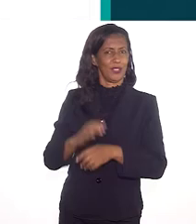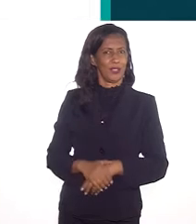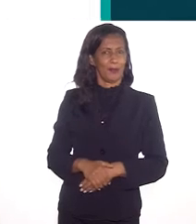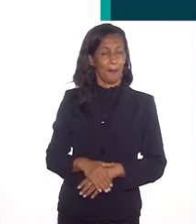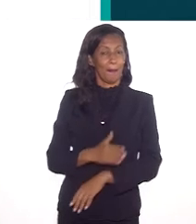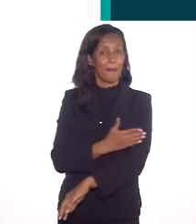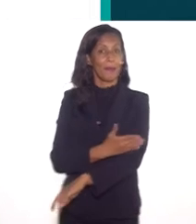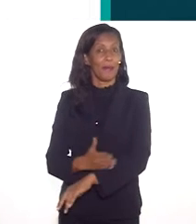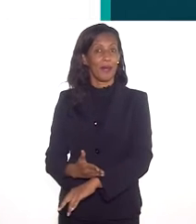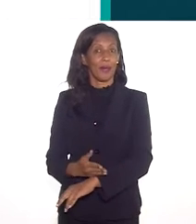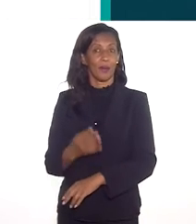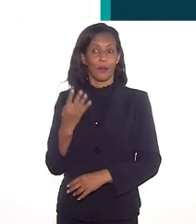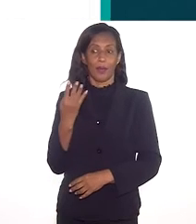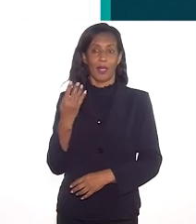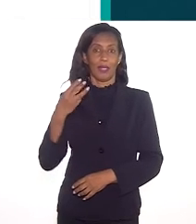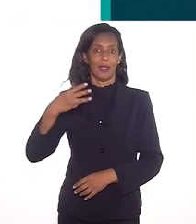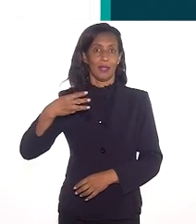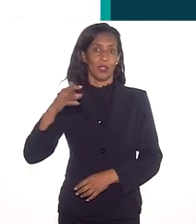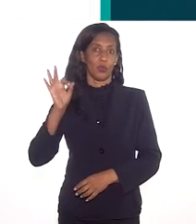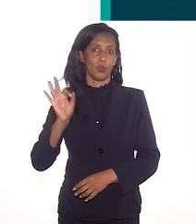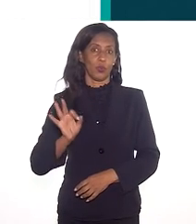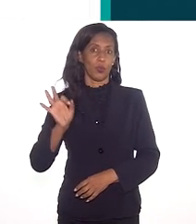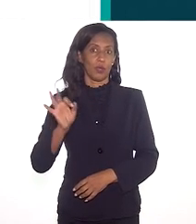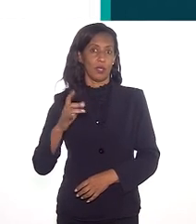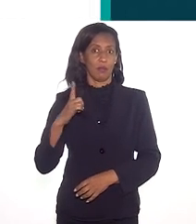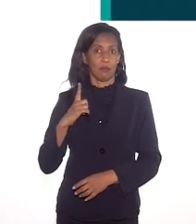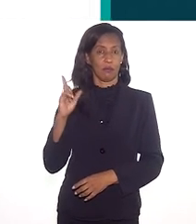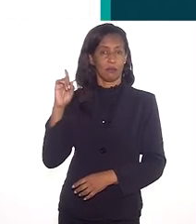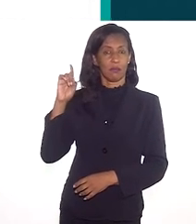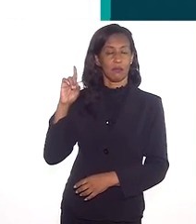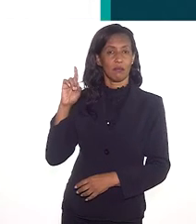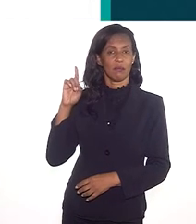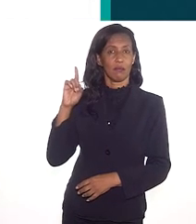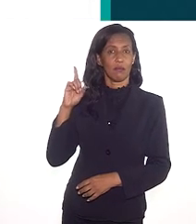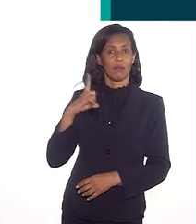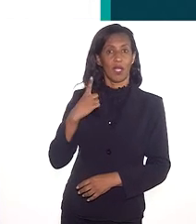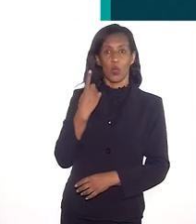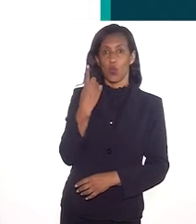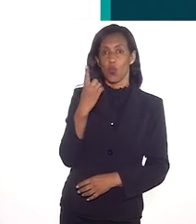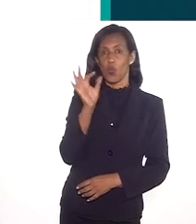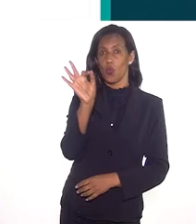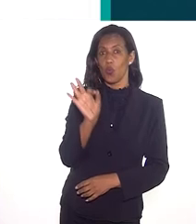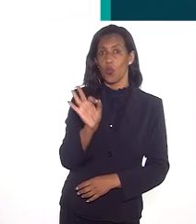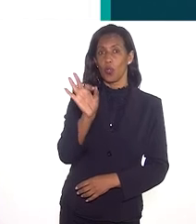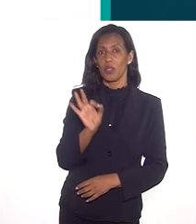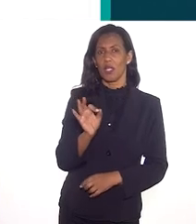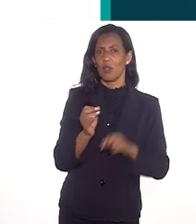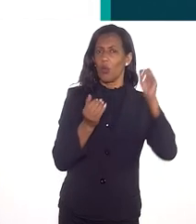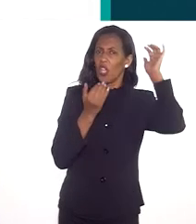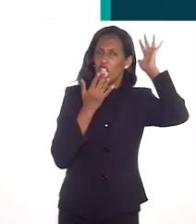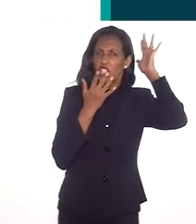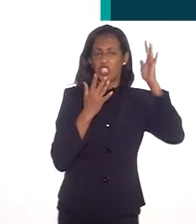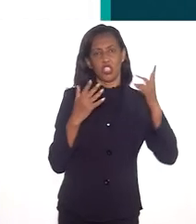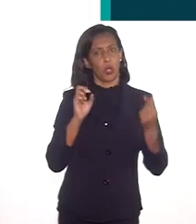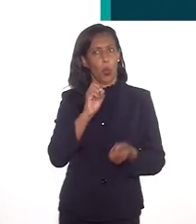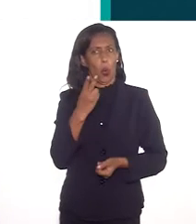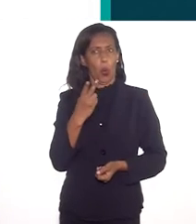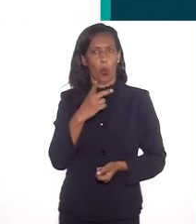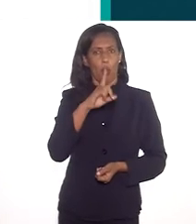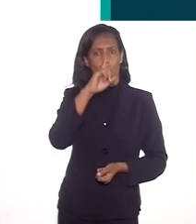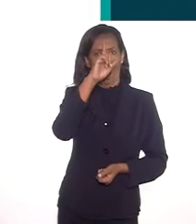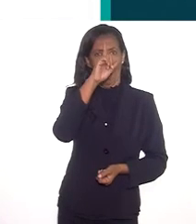mais da metade. A população branca chega a 43% e tem ali um 1%, que são os